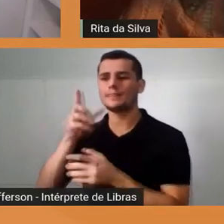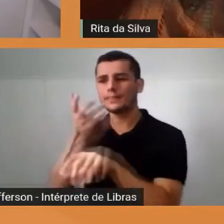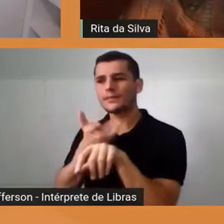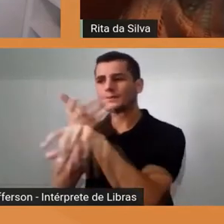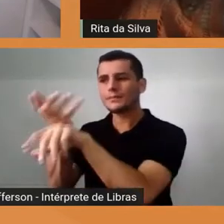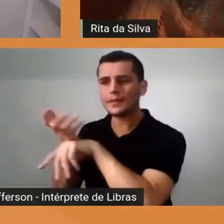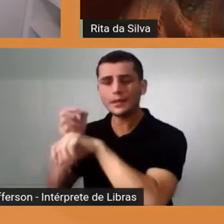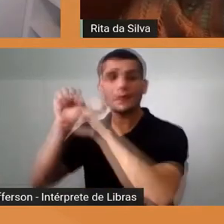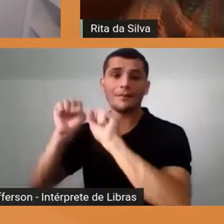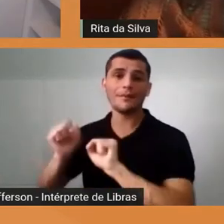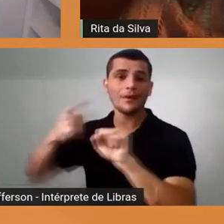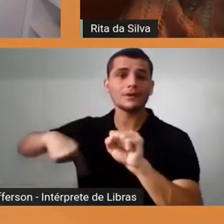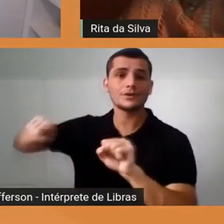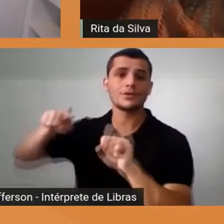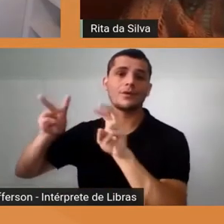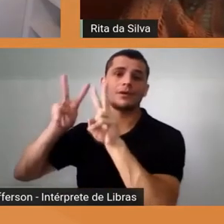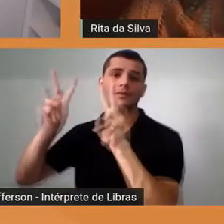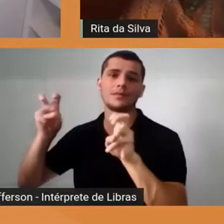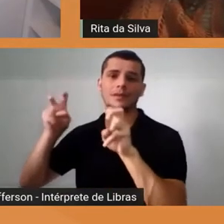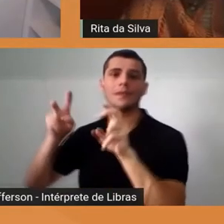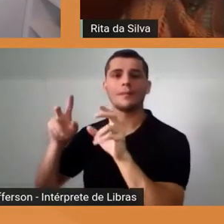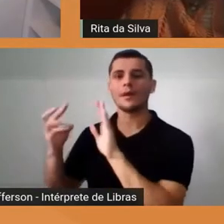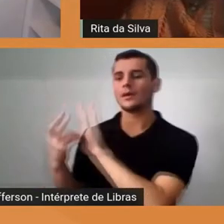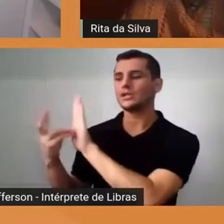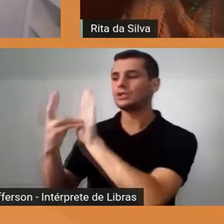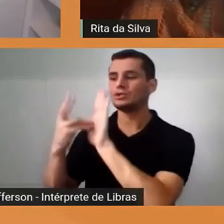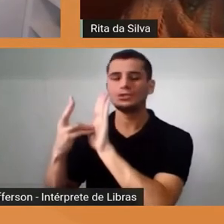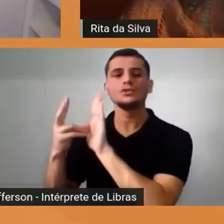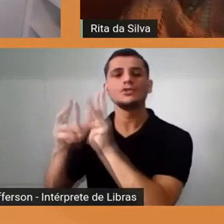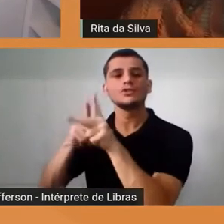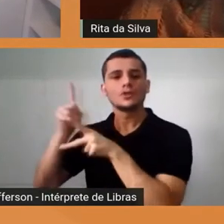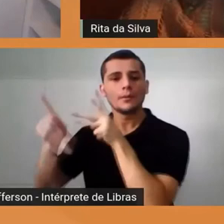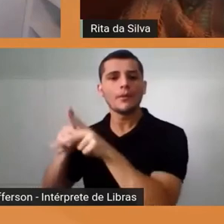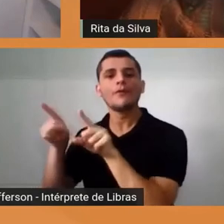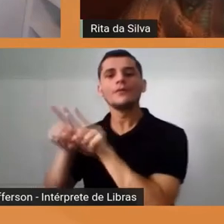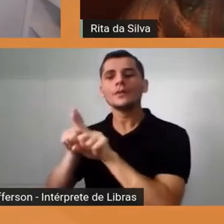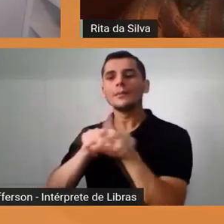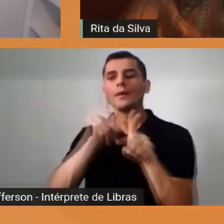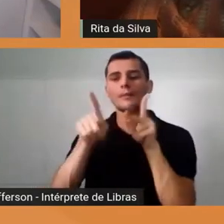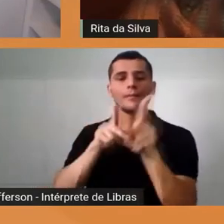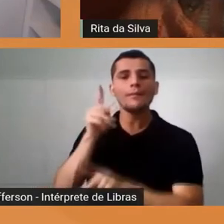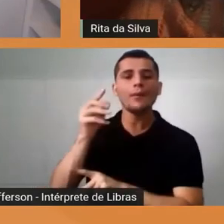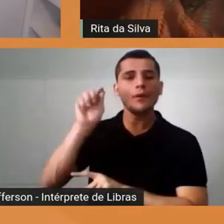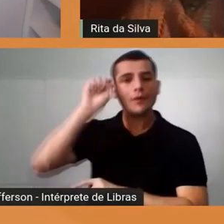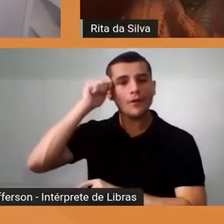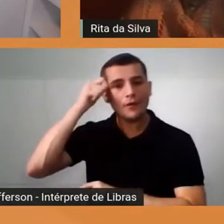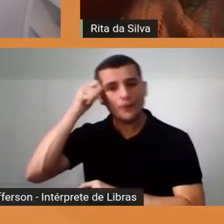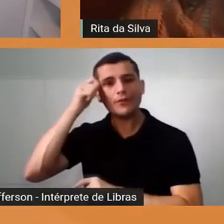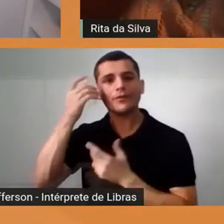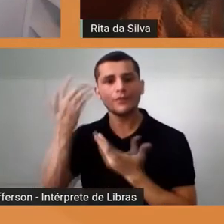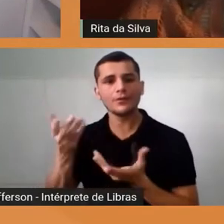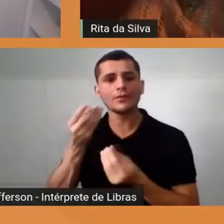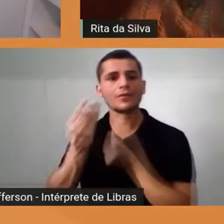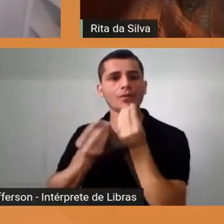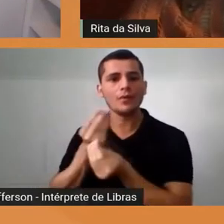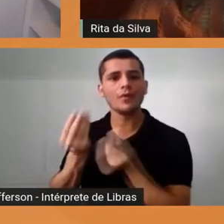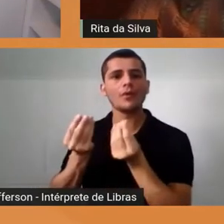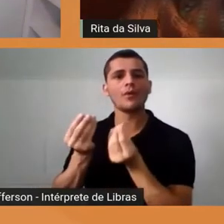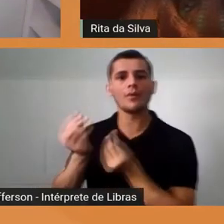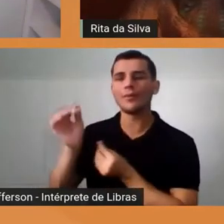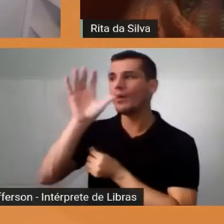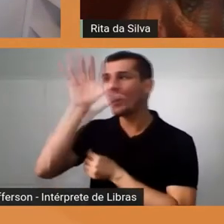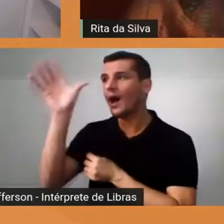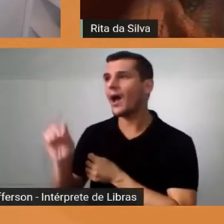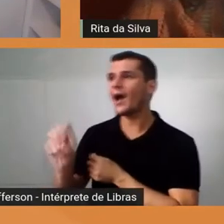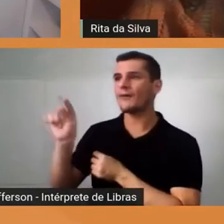indígenas, gente pode falar das populações afrodescendentes, a gente pode falar das populações tradicionais